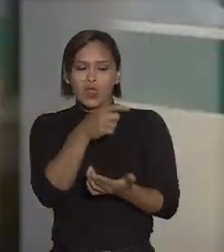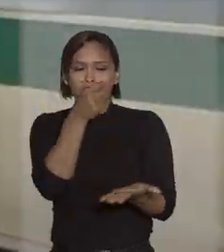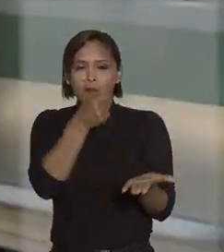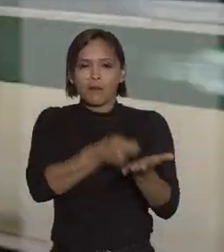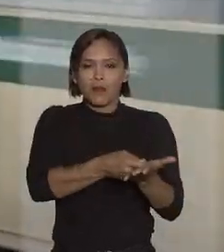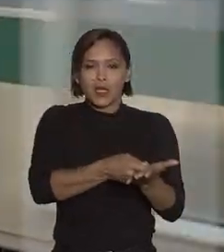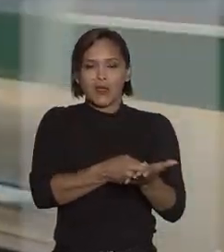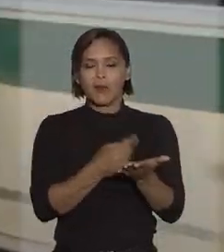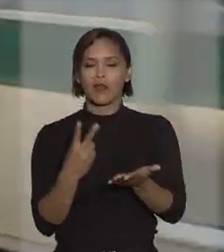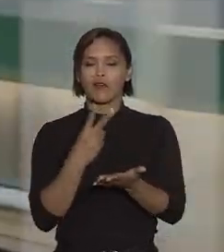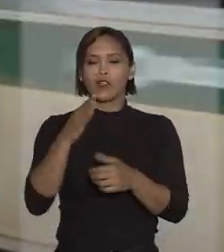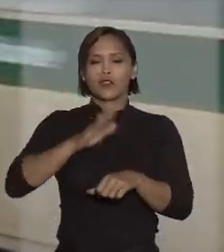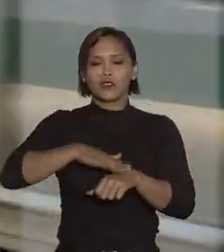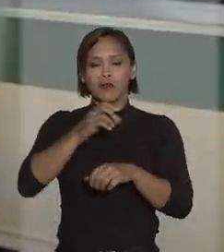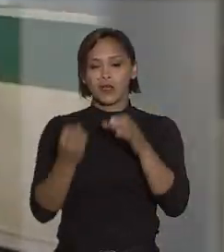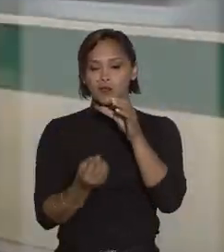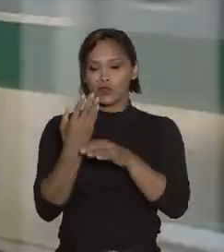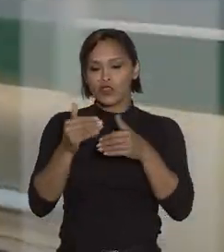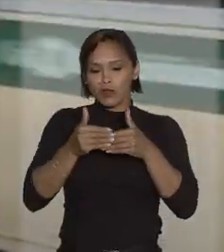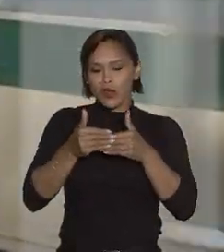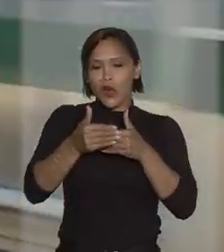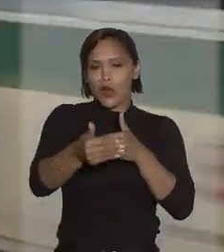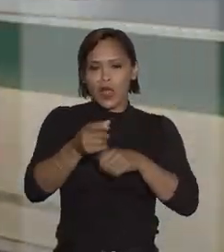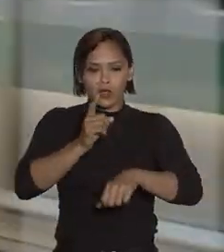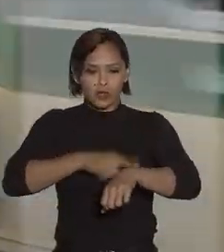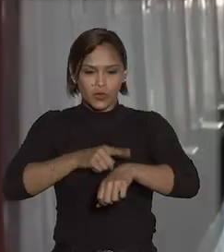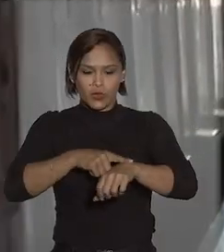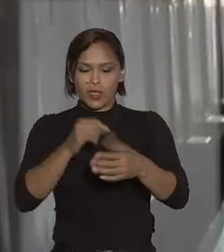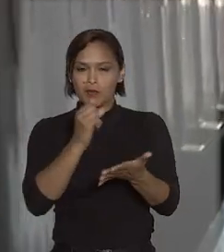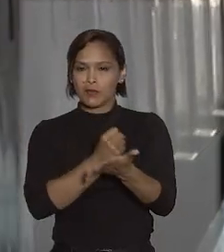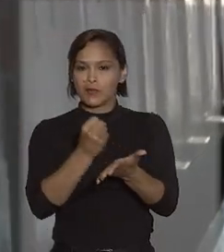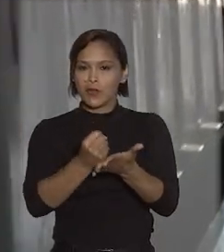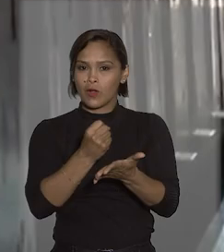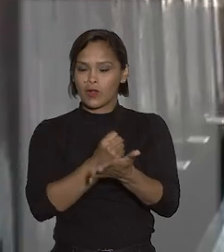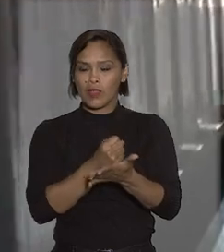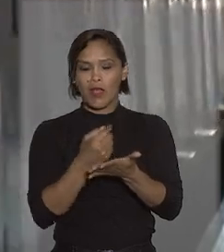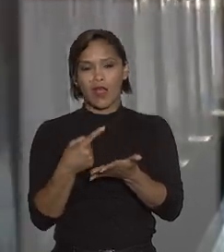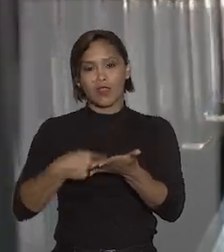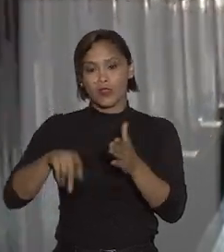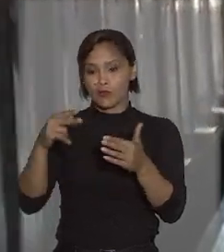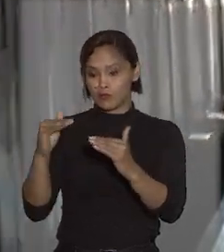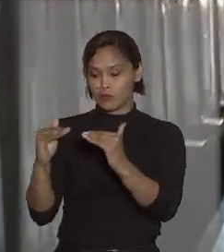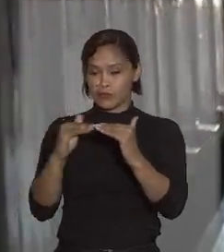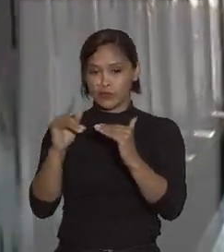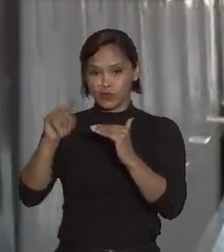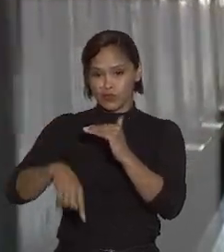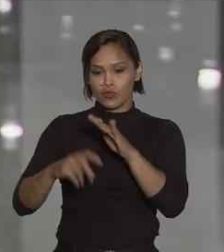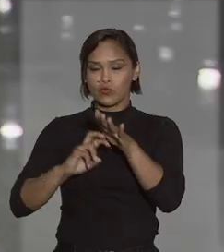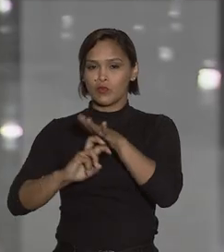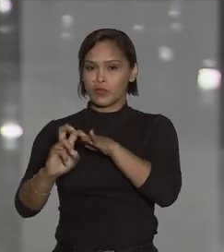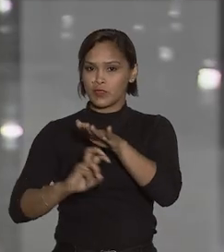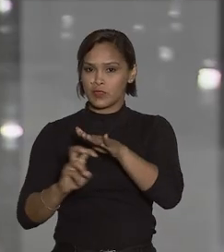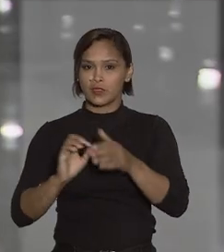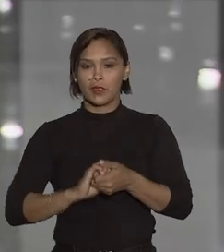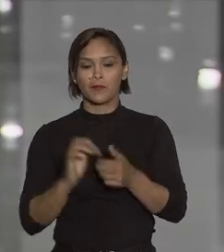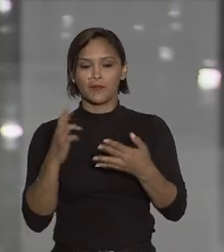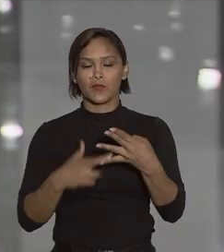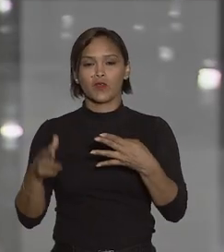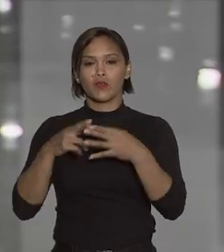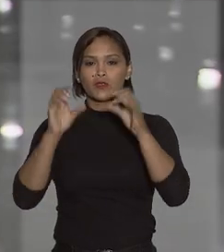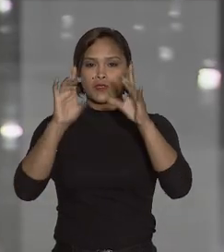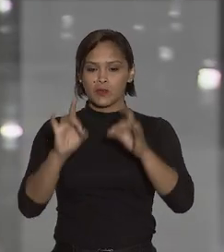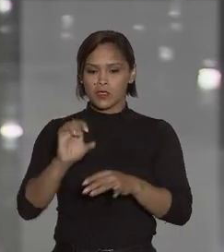pagamento de despesas que teriam surgido com a prorrogação do prazo de contrato firmado com a Companhia de Trens. No recurso